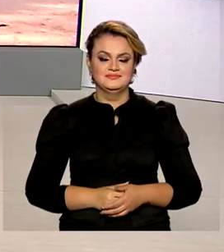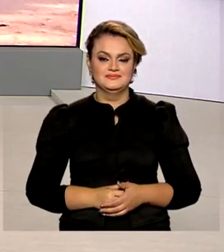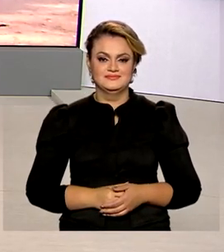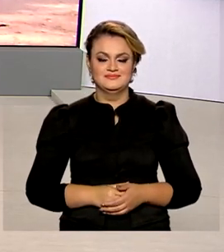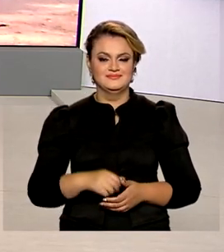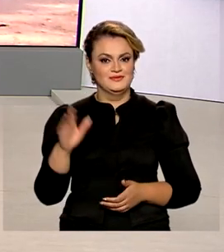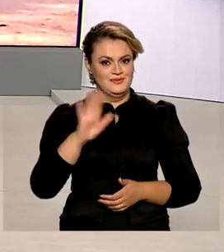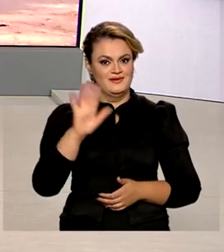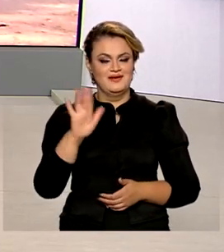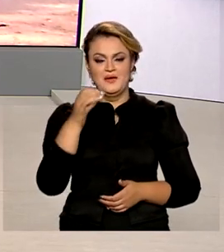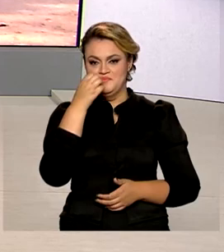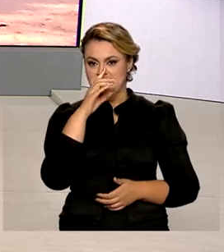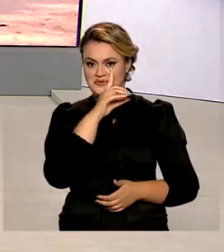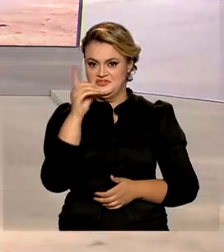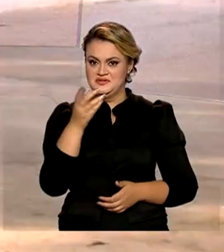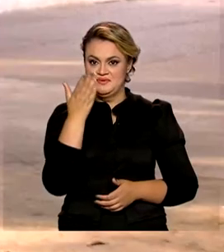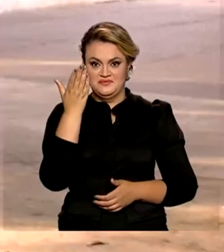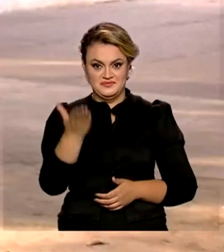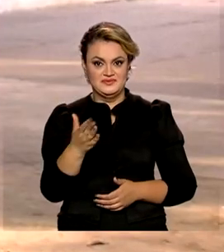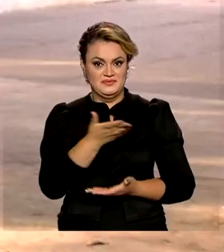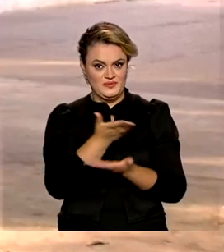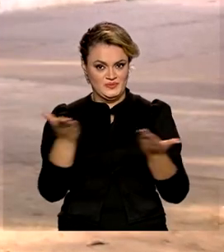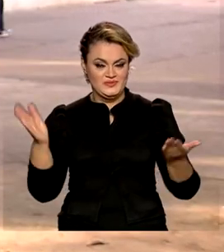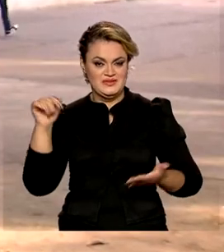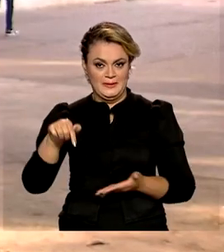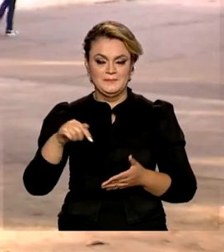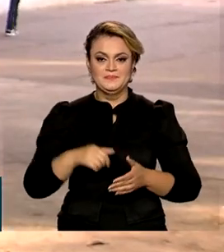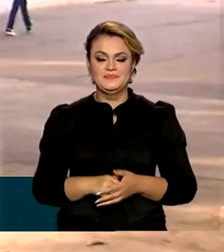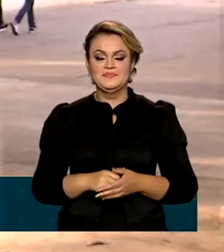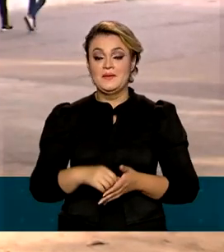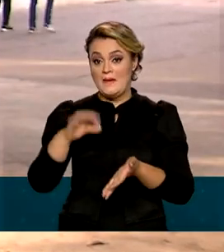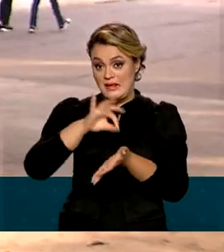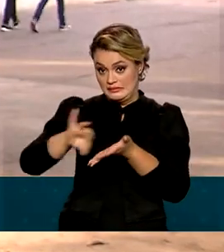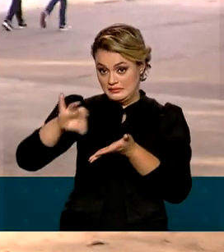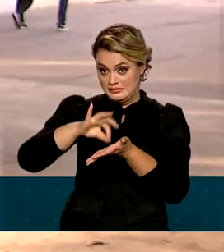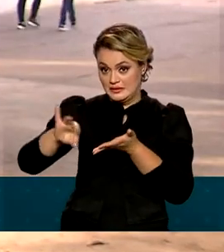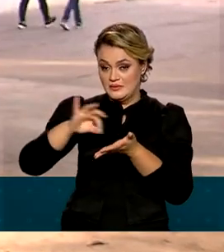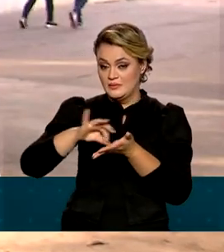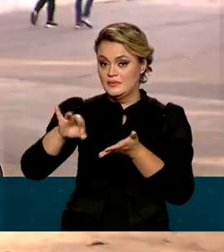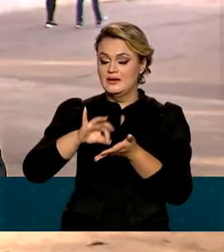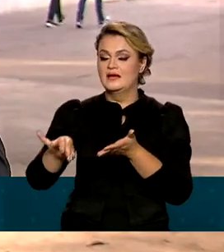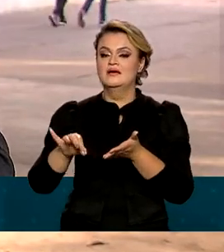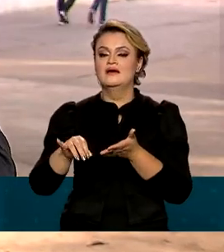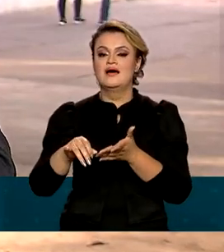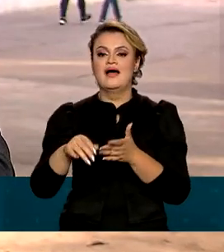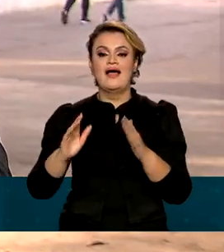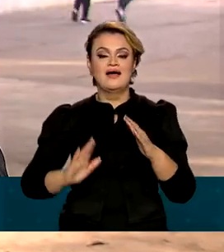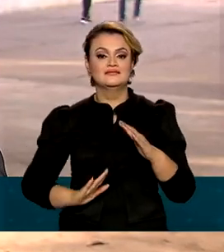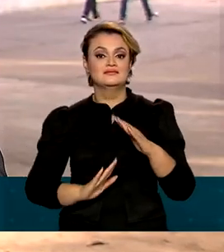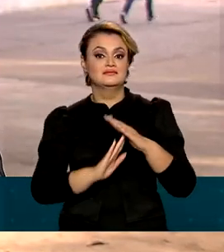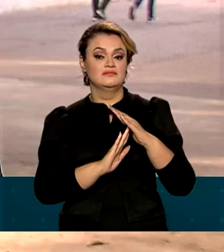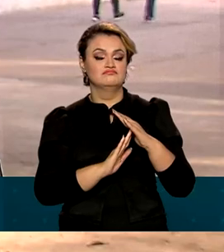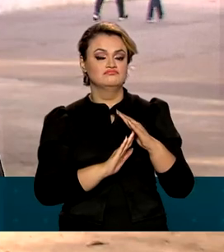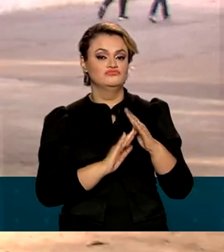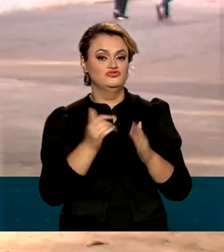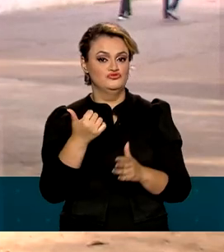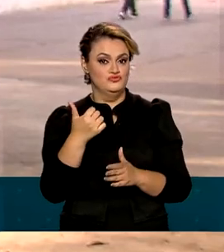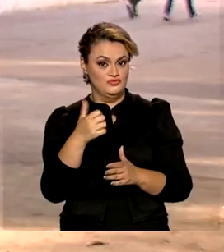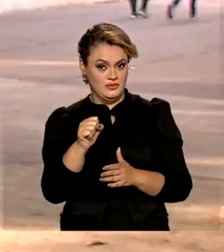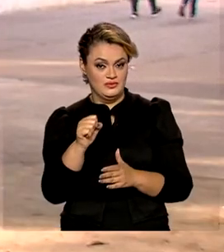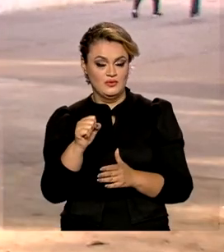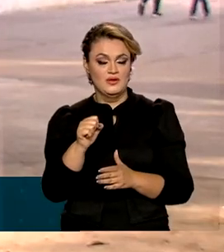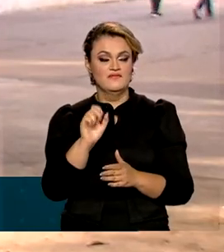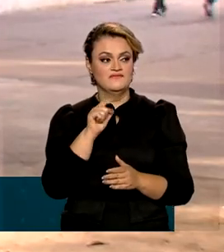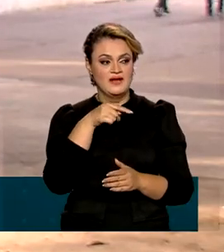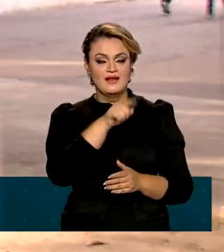Olá, Mara! Bom dia para você e bom dia a todos. As matrículas, elas devem ser feitas diretamente junto às